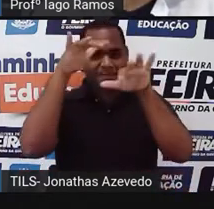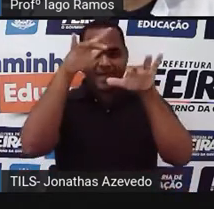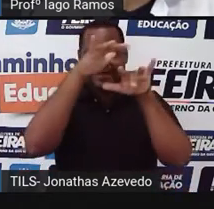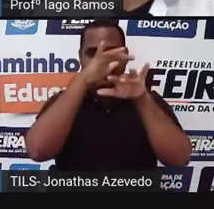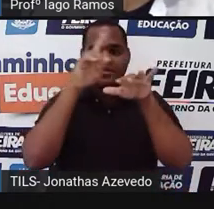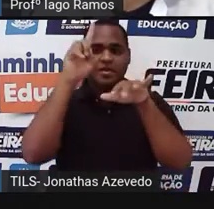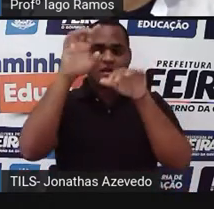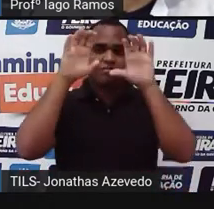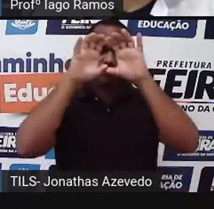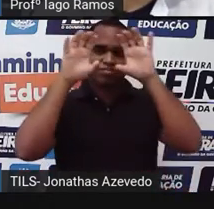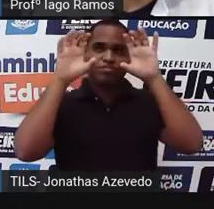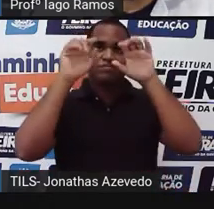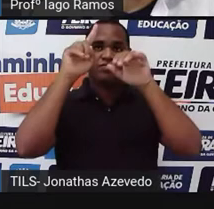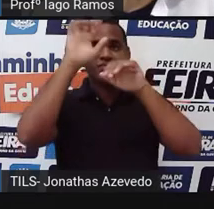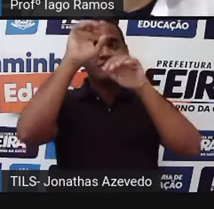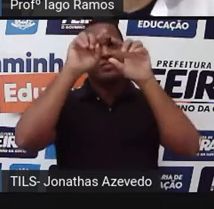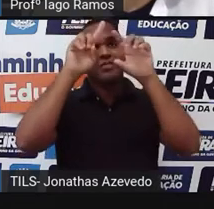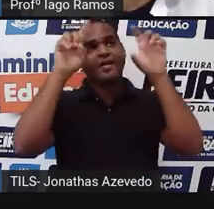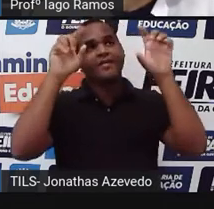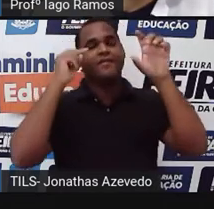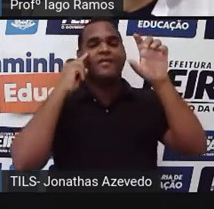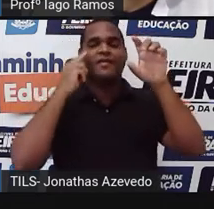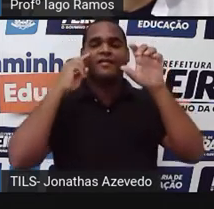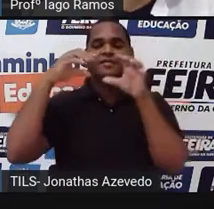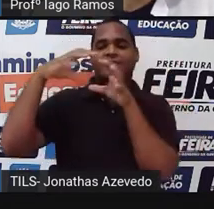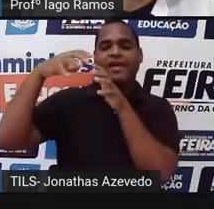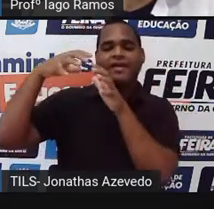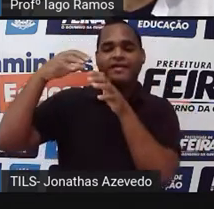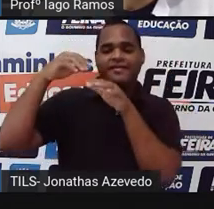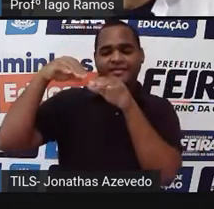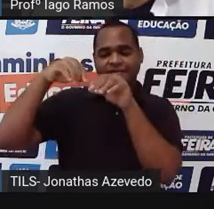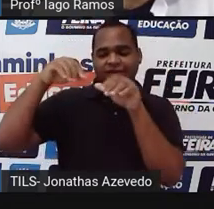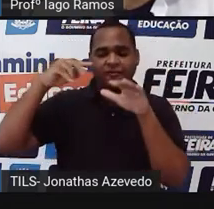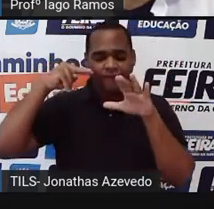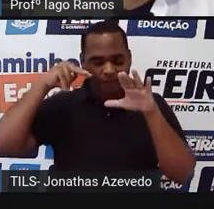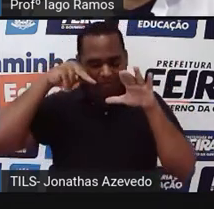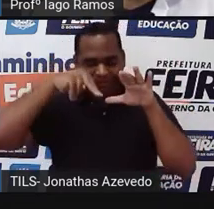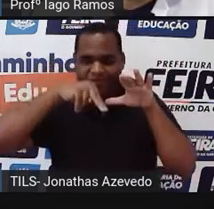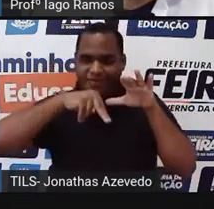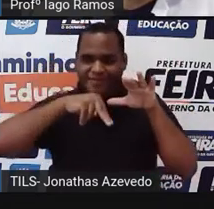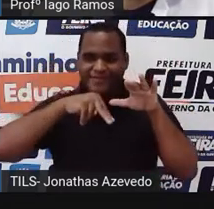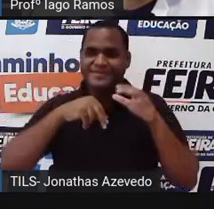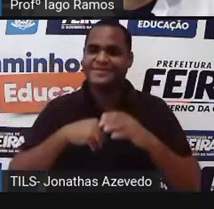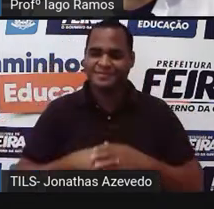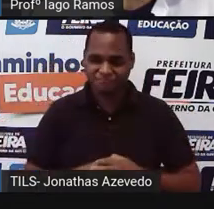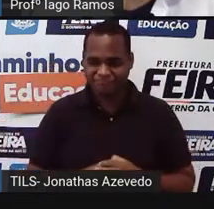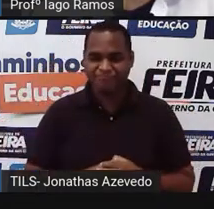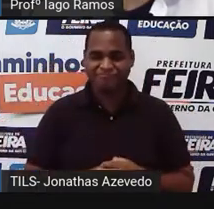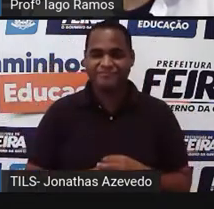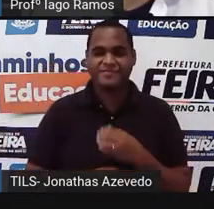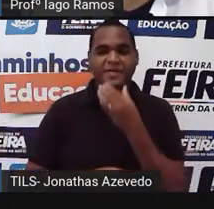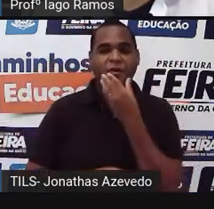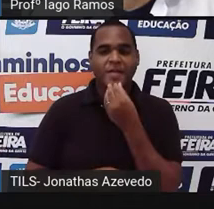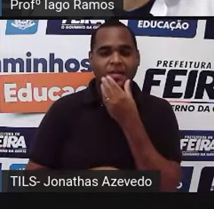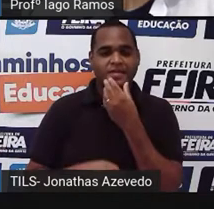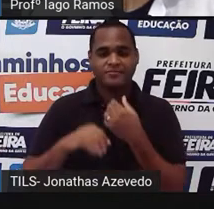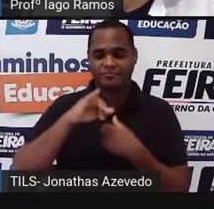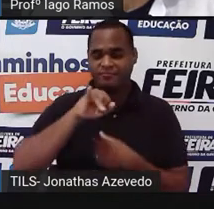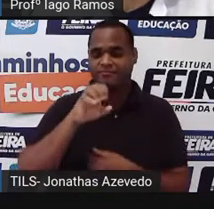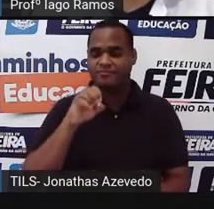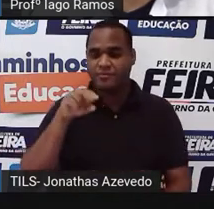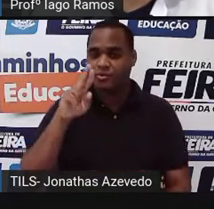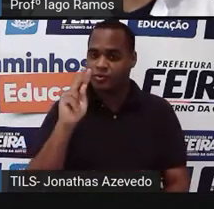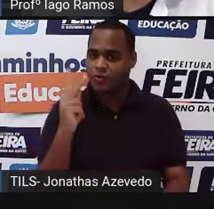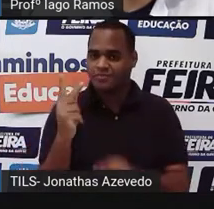orbitar a Terra, tá? O nome desse astronauta é John Glenn, tá bom?